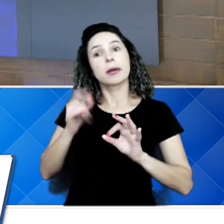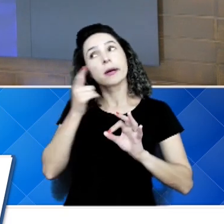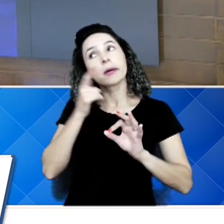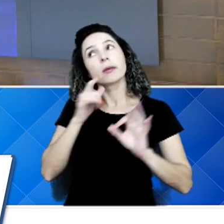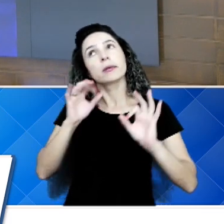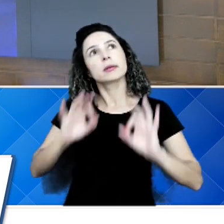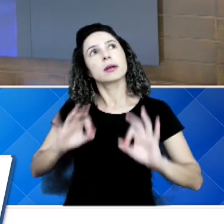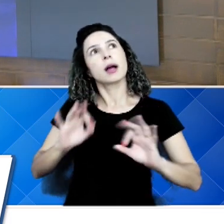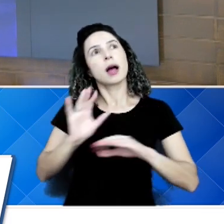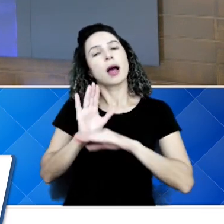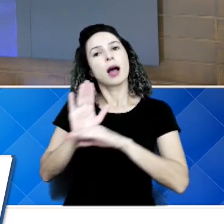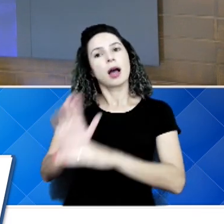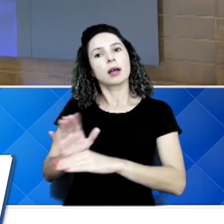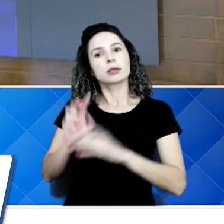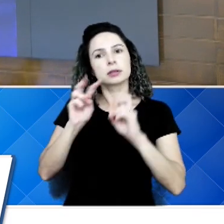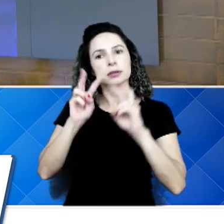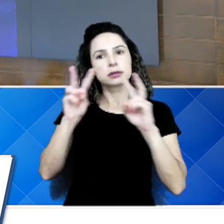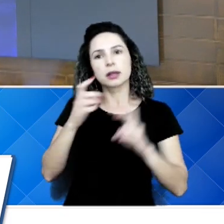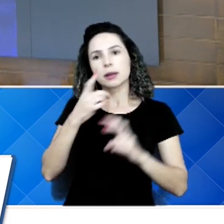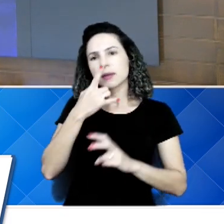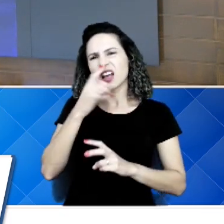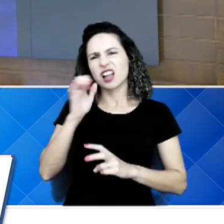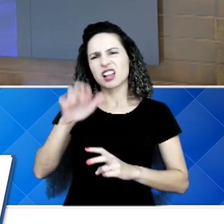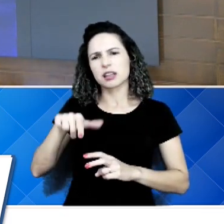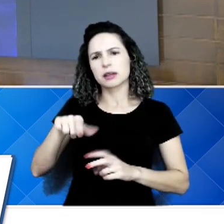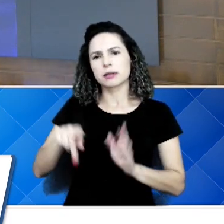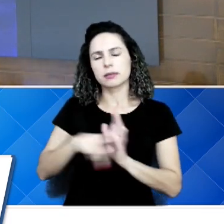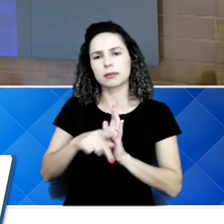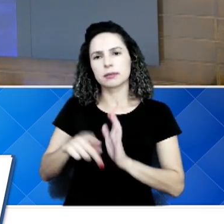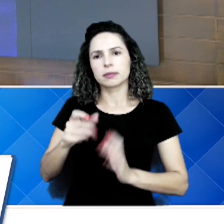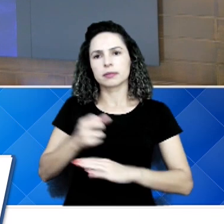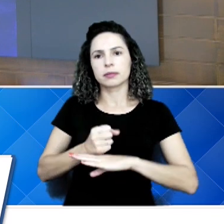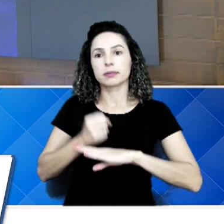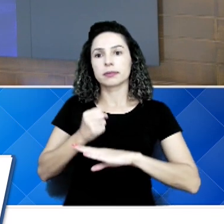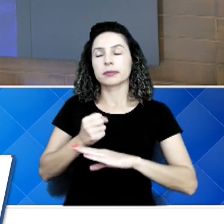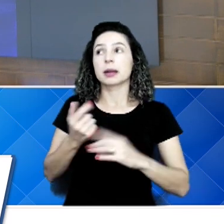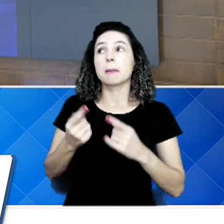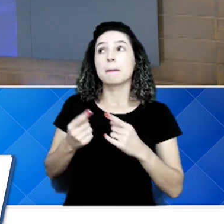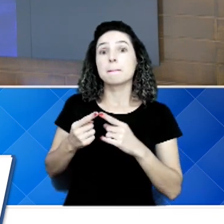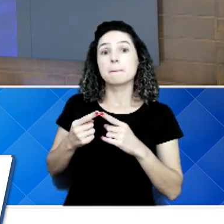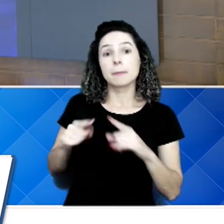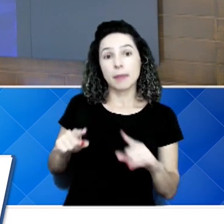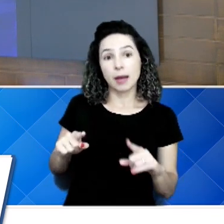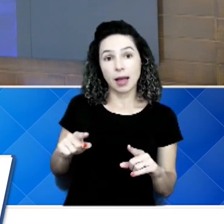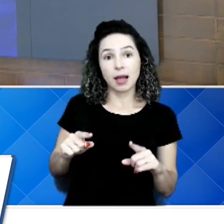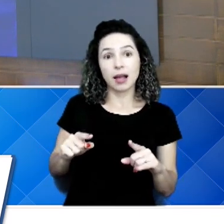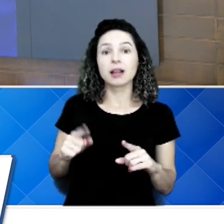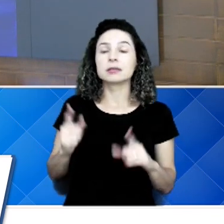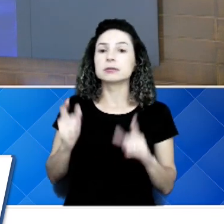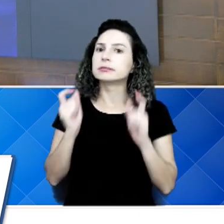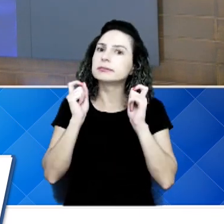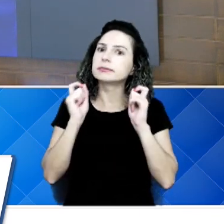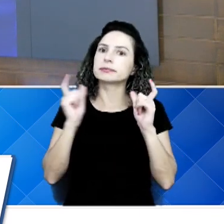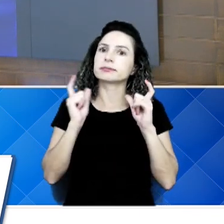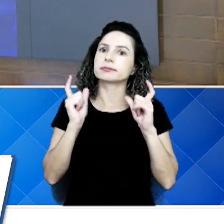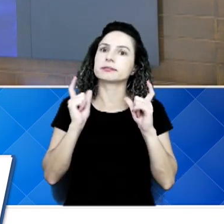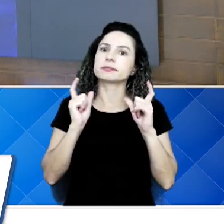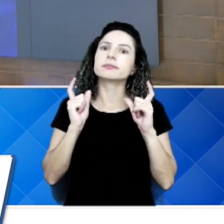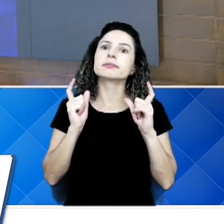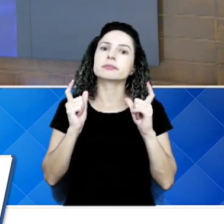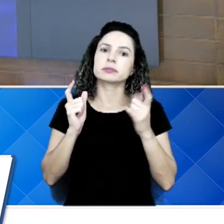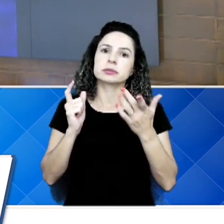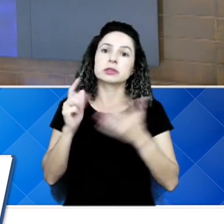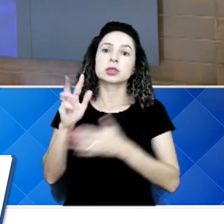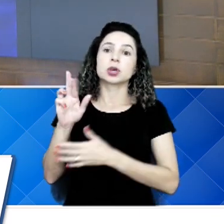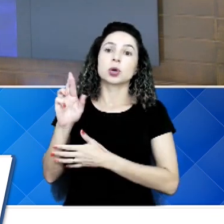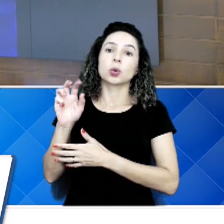essa questão do lixo aqui em Franca. Mas, fica aí o alerta para o Rui, que é